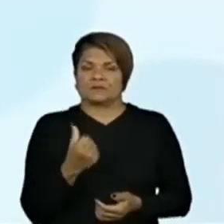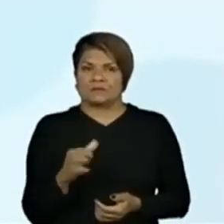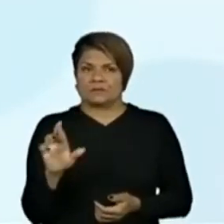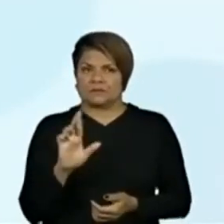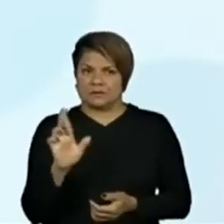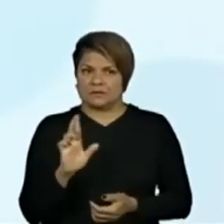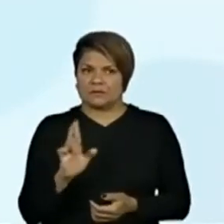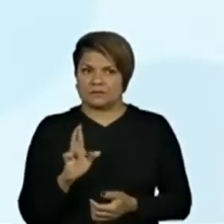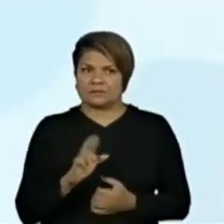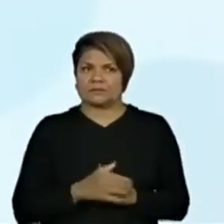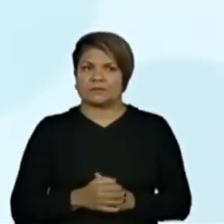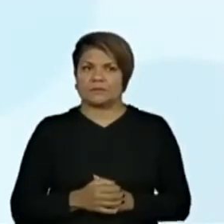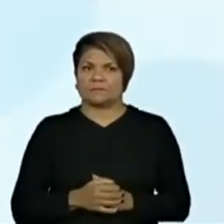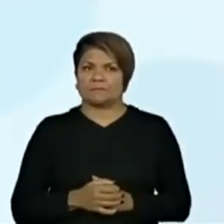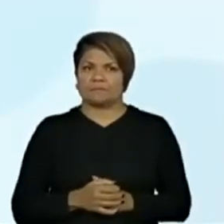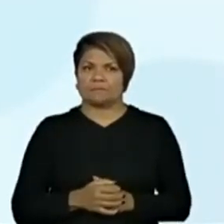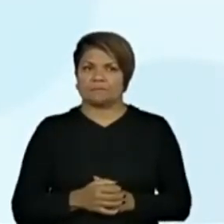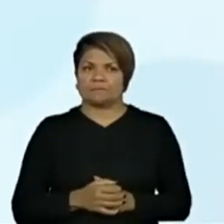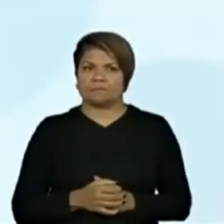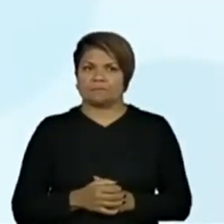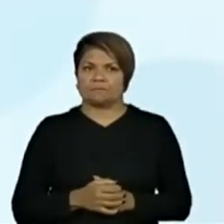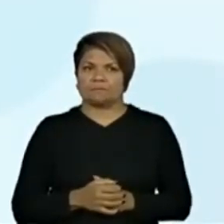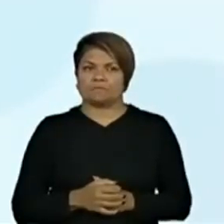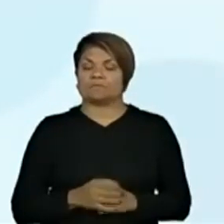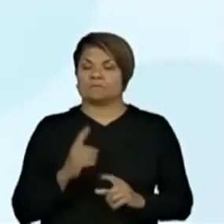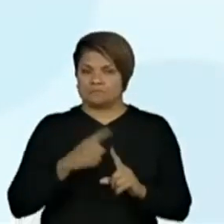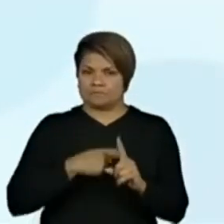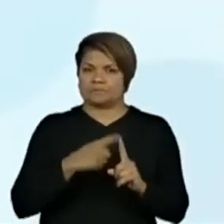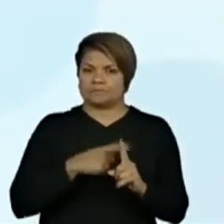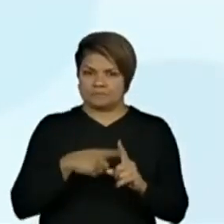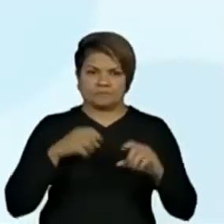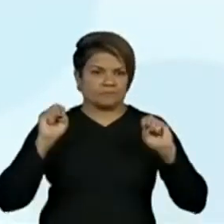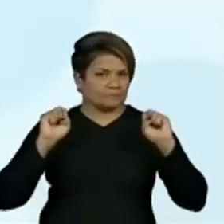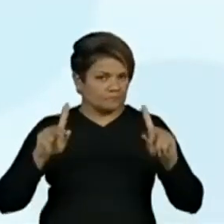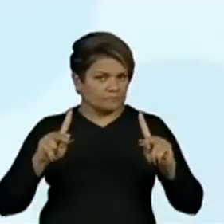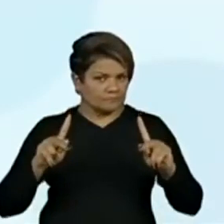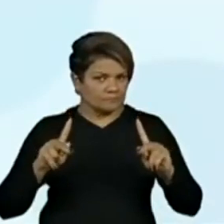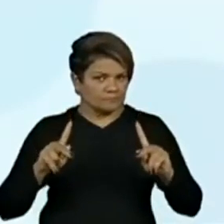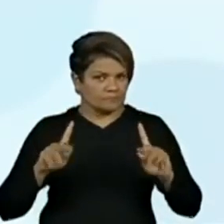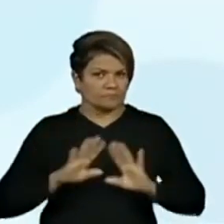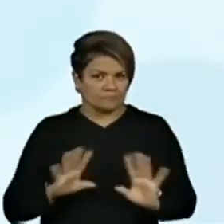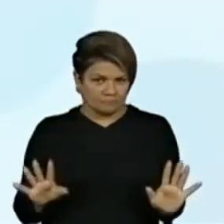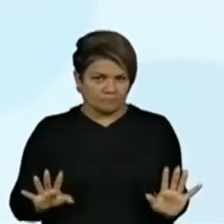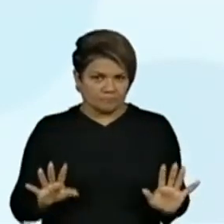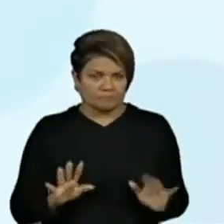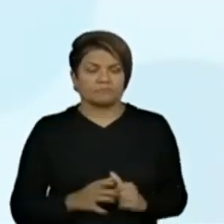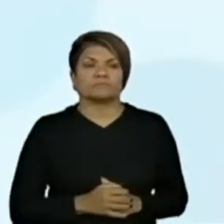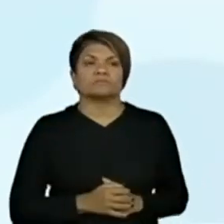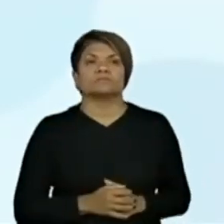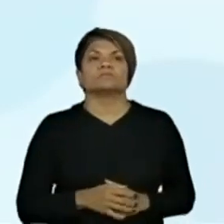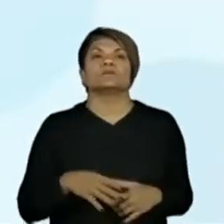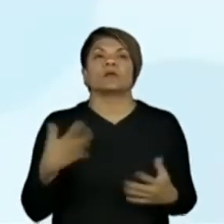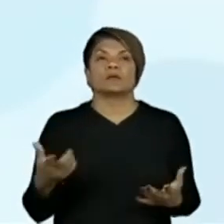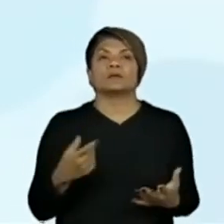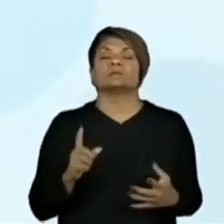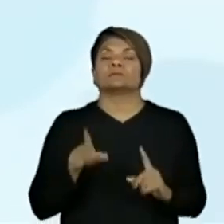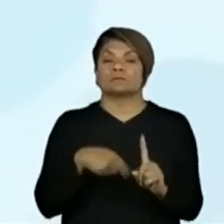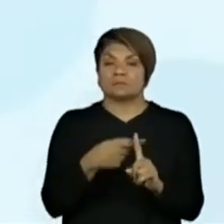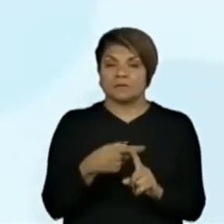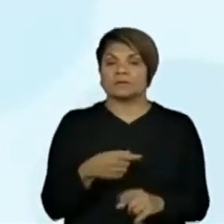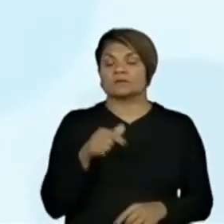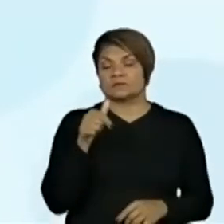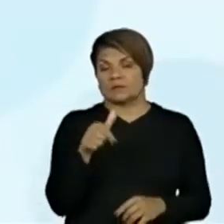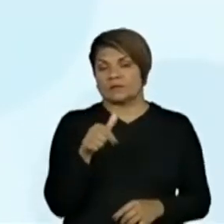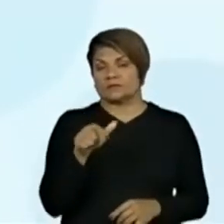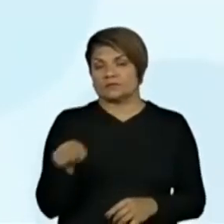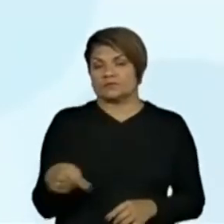,00 nas bananas, ok? R$ 16,00 nas bananas. E aí, ele pagou R 7